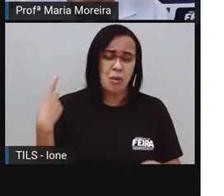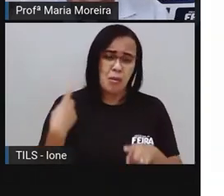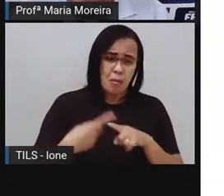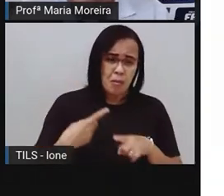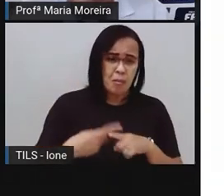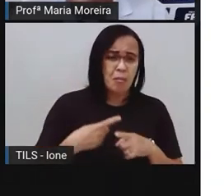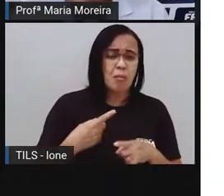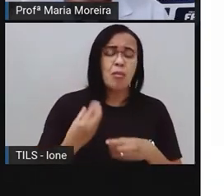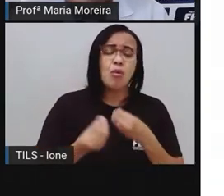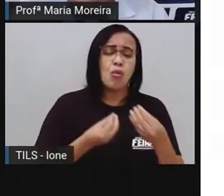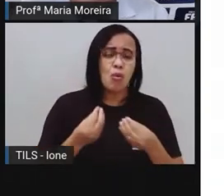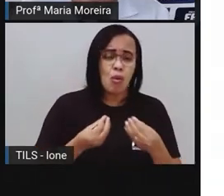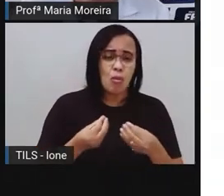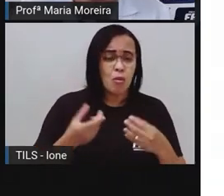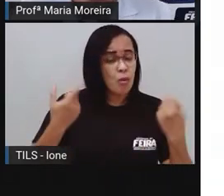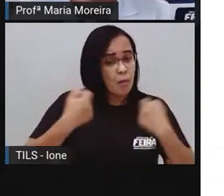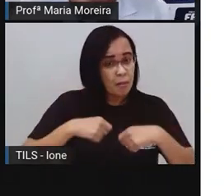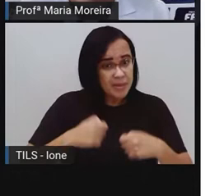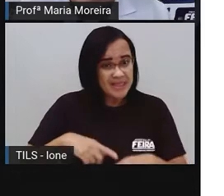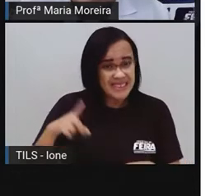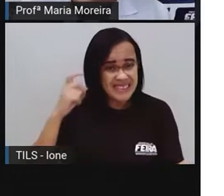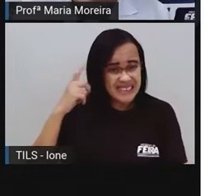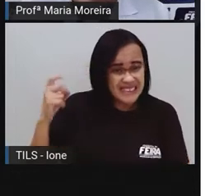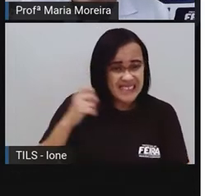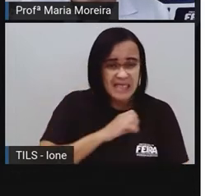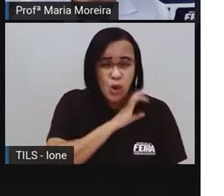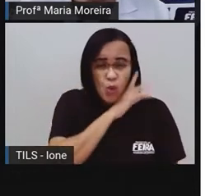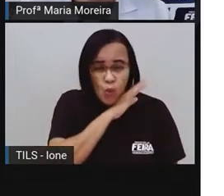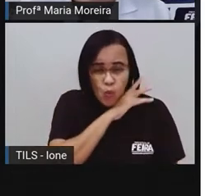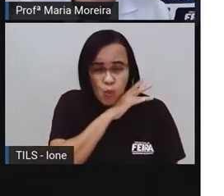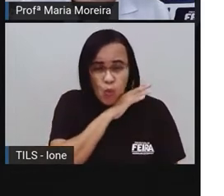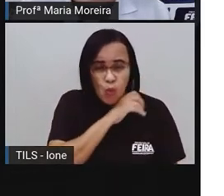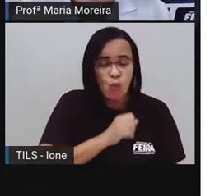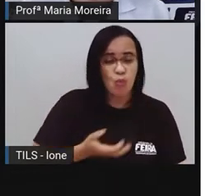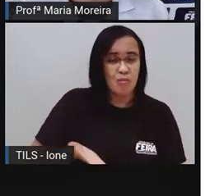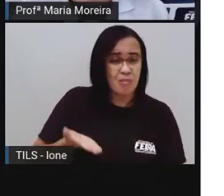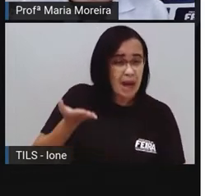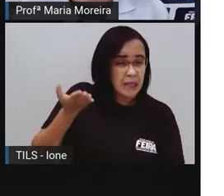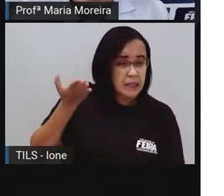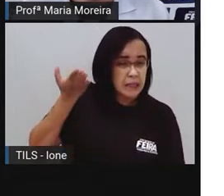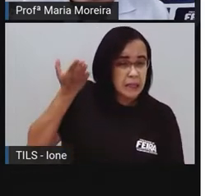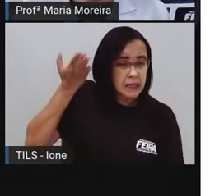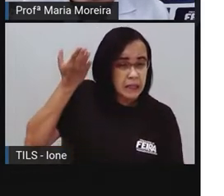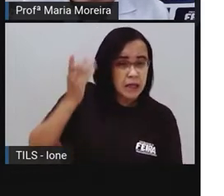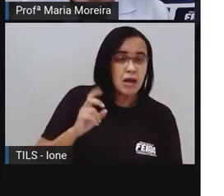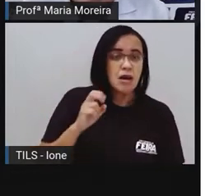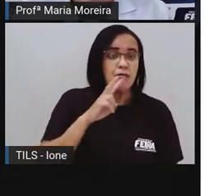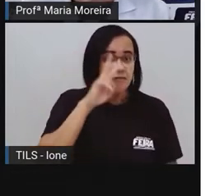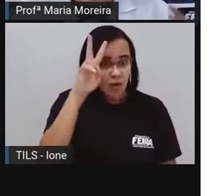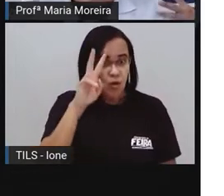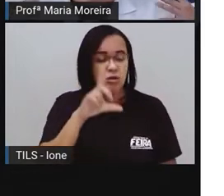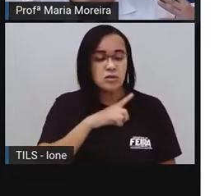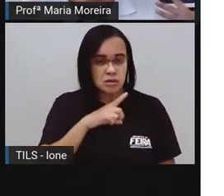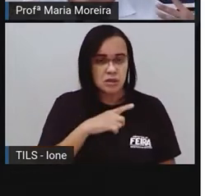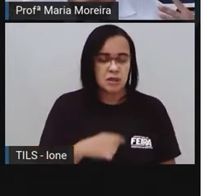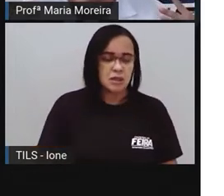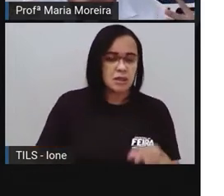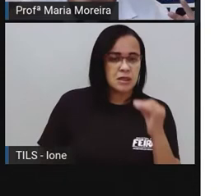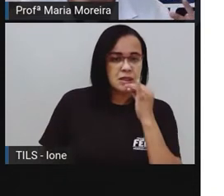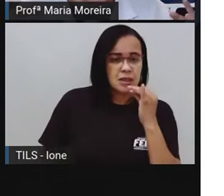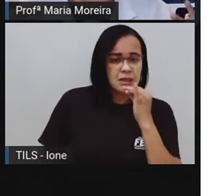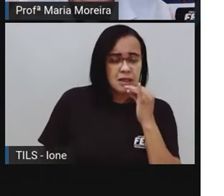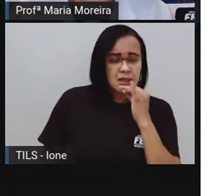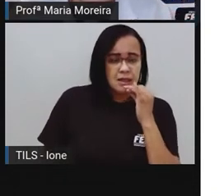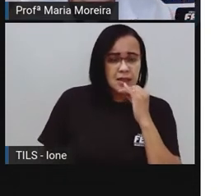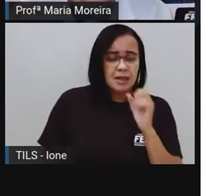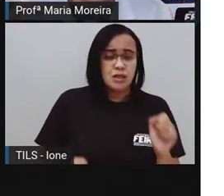barulhos de carros e de buzinas, conversa, quando a gente fala, pronto, praça de alimentação de shopping, você está chegando perto,